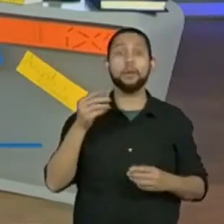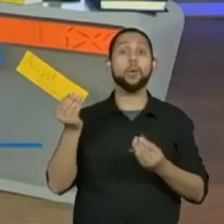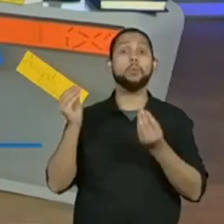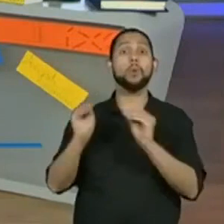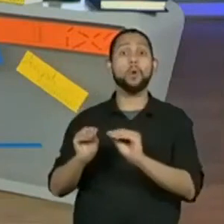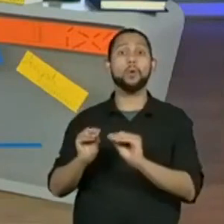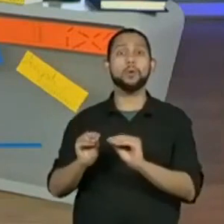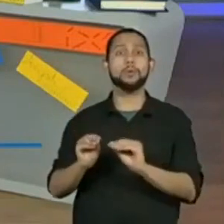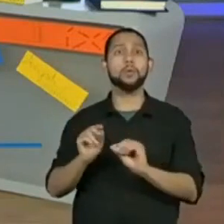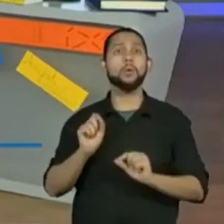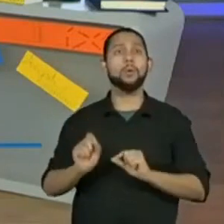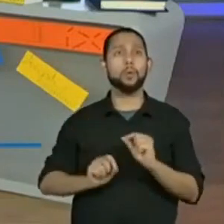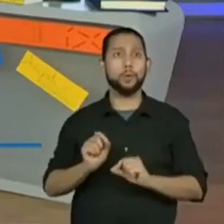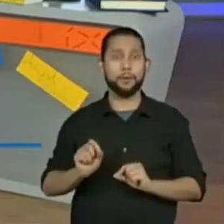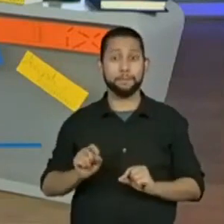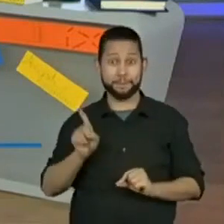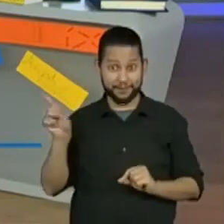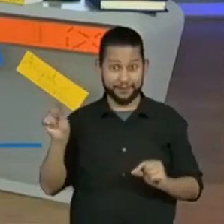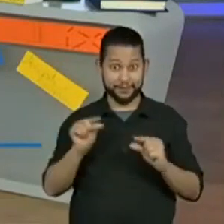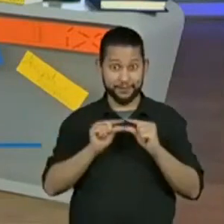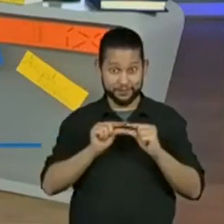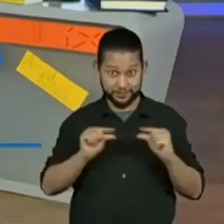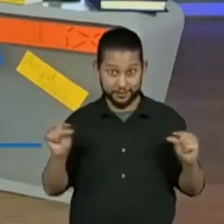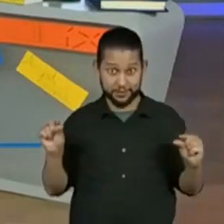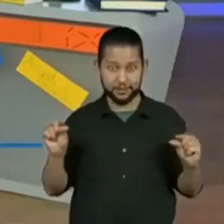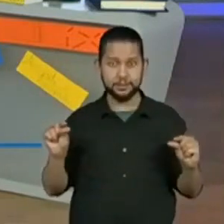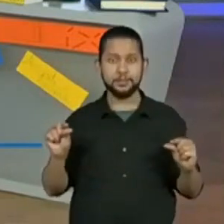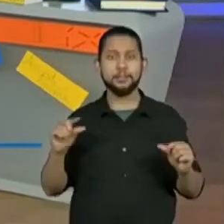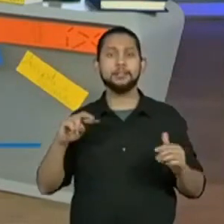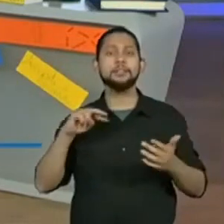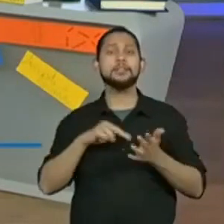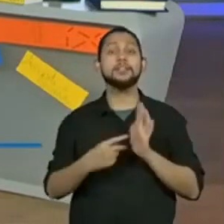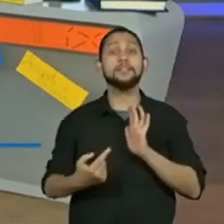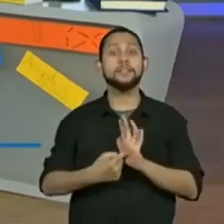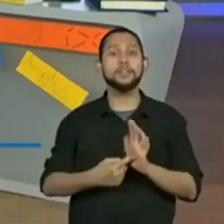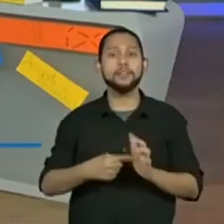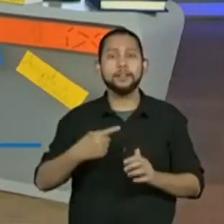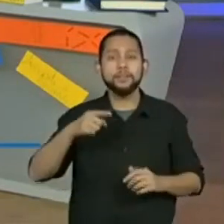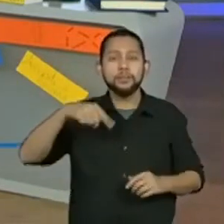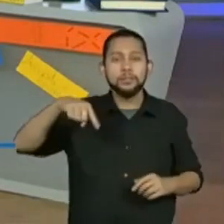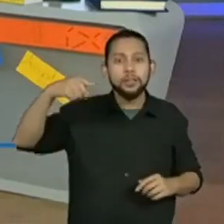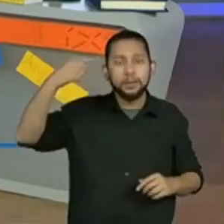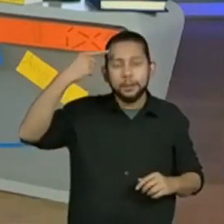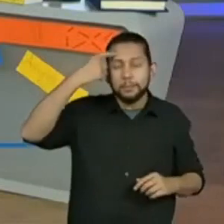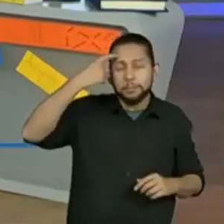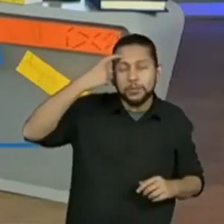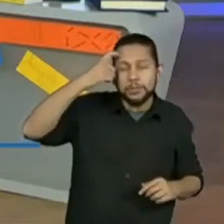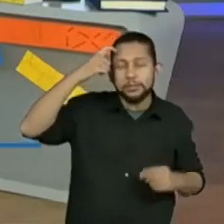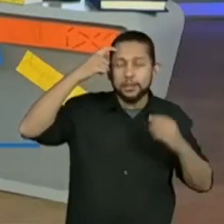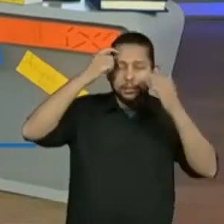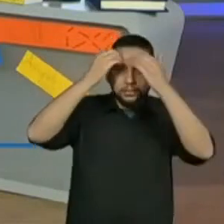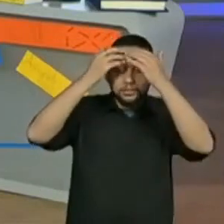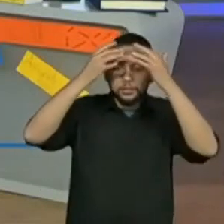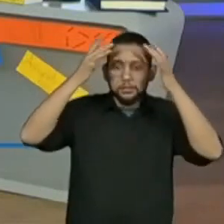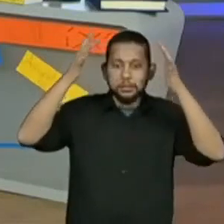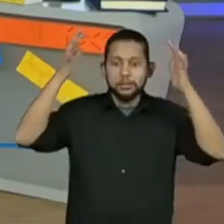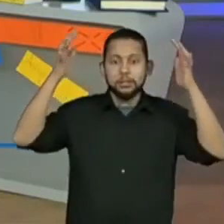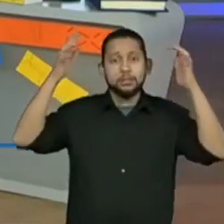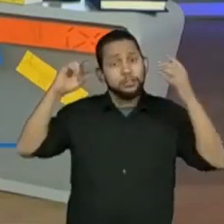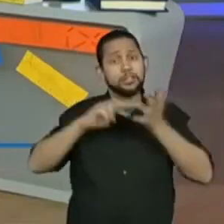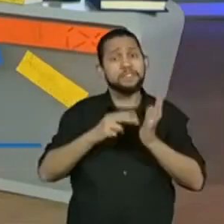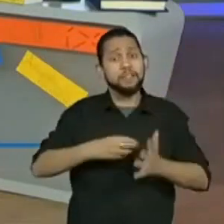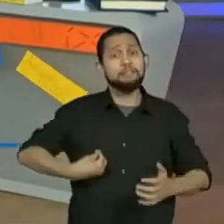colocando que nessa frase tem a ver que a imaginação é viver. Então, quando você coloca isso num poema,